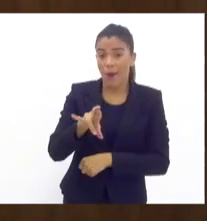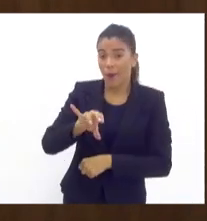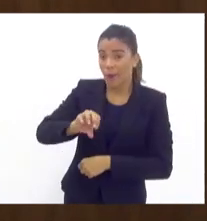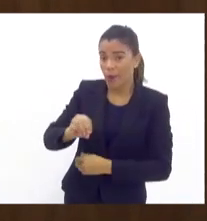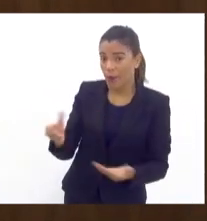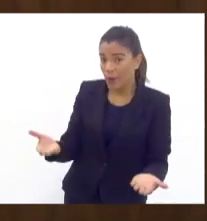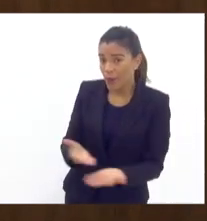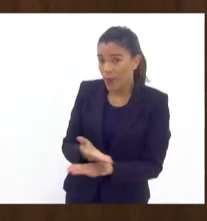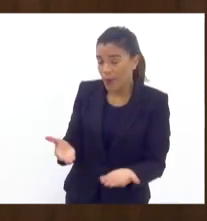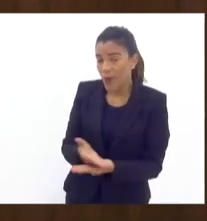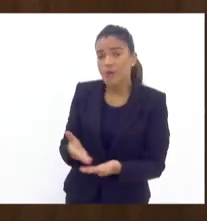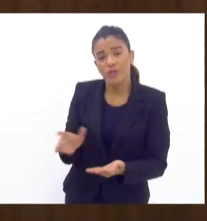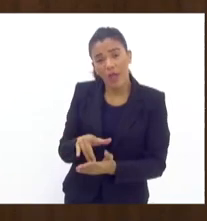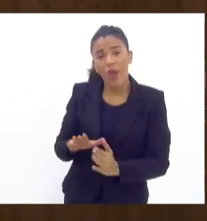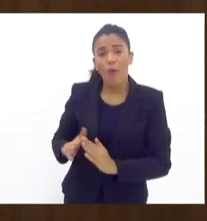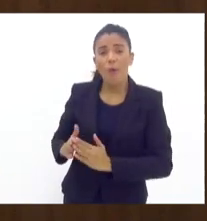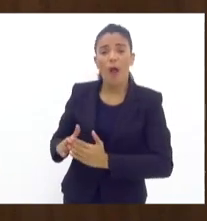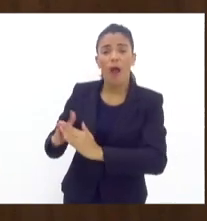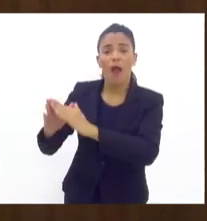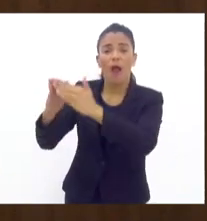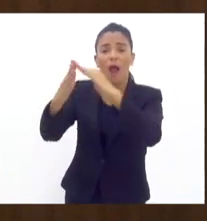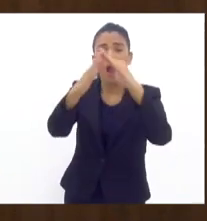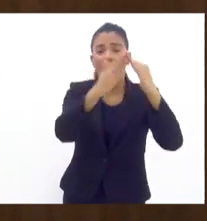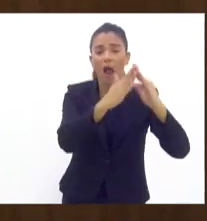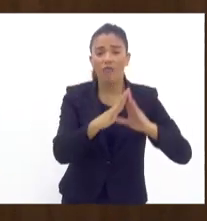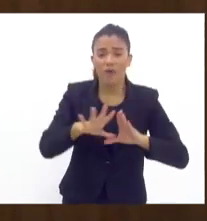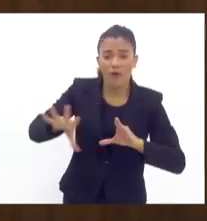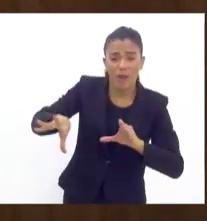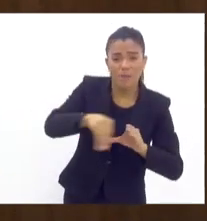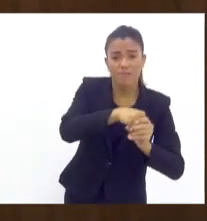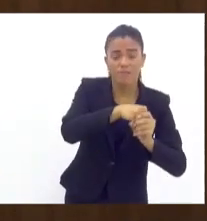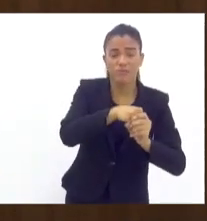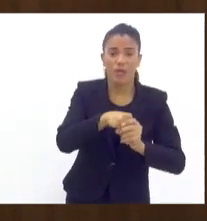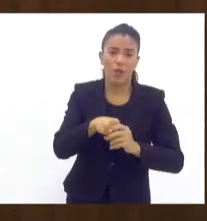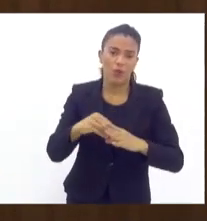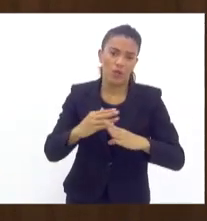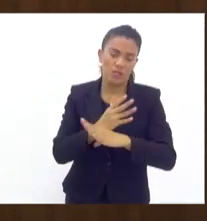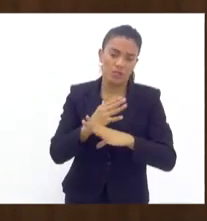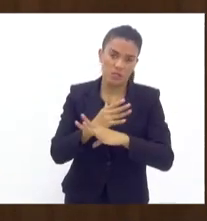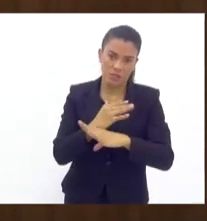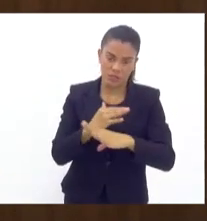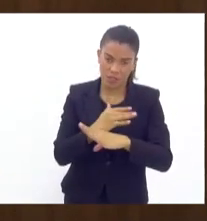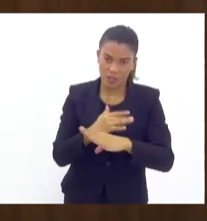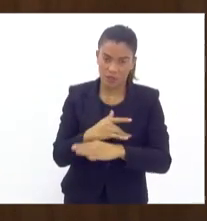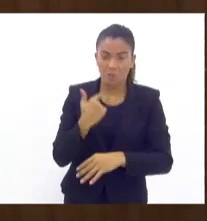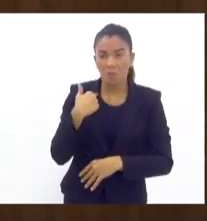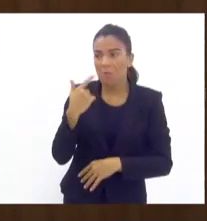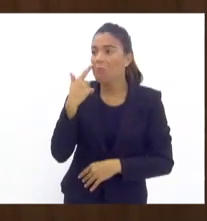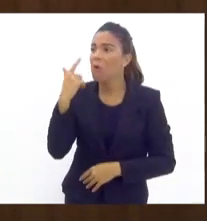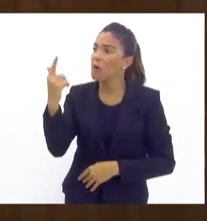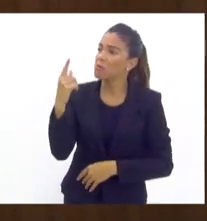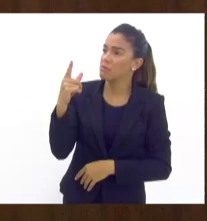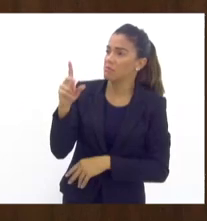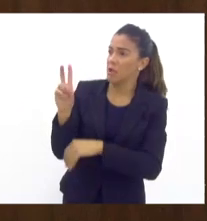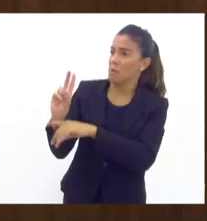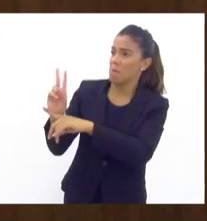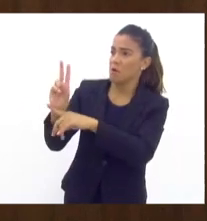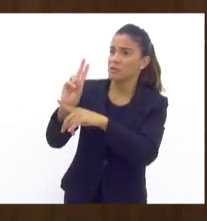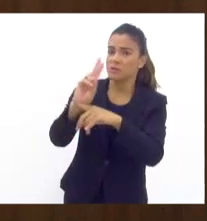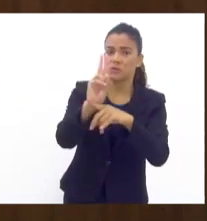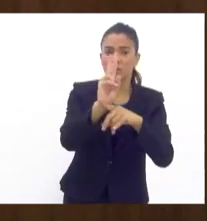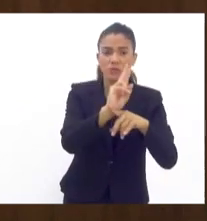é uma grande favela inserida no meio urbano. Nós podemos contar as áreas, os bolsões de segurança que